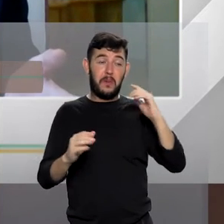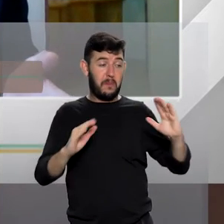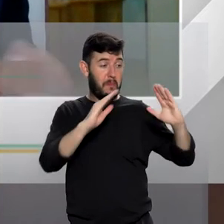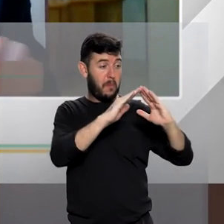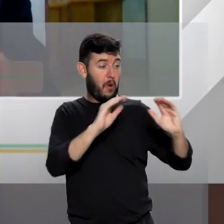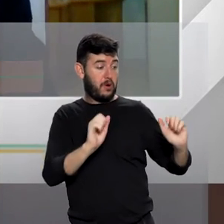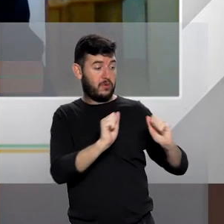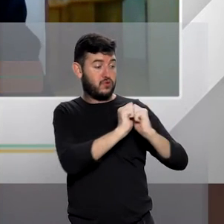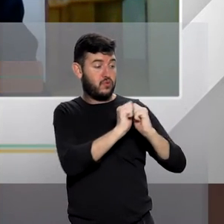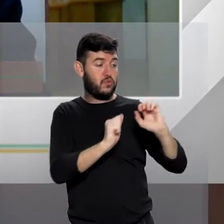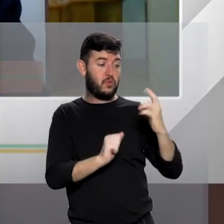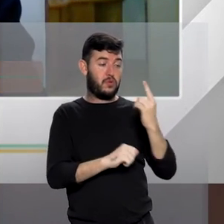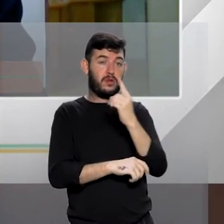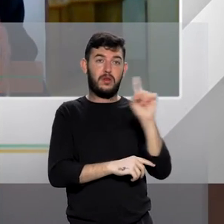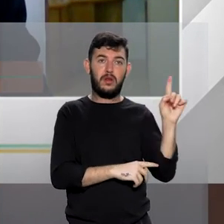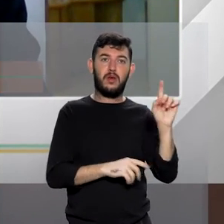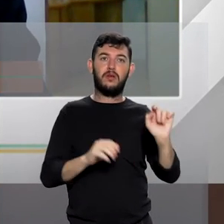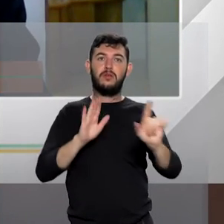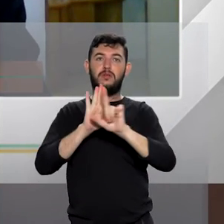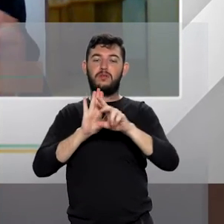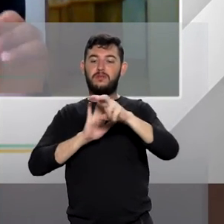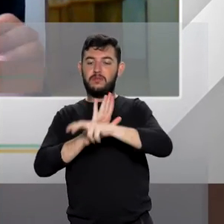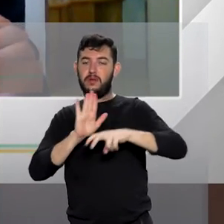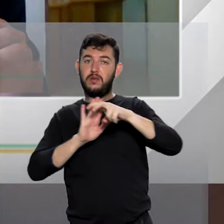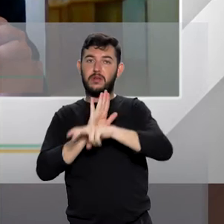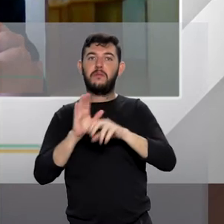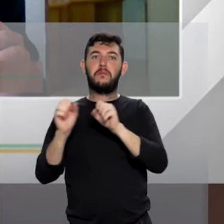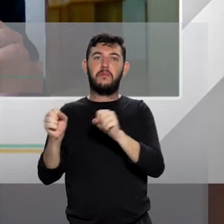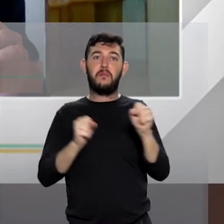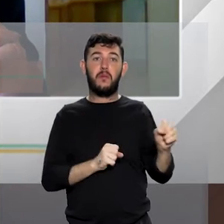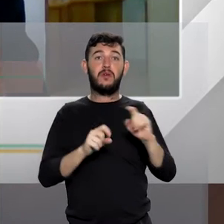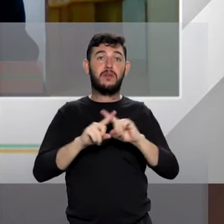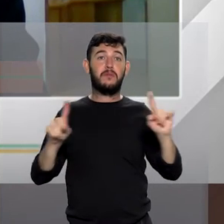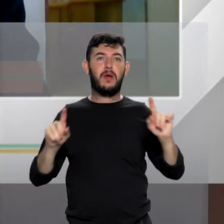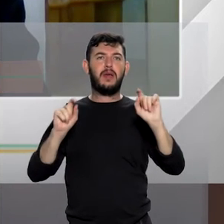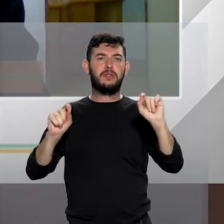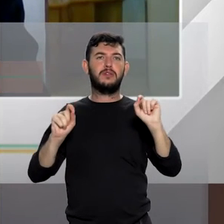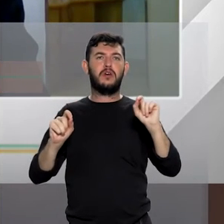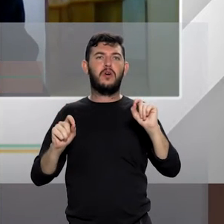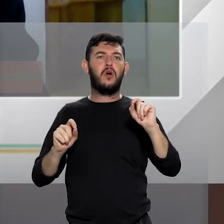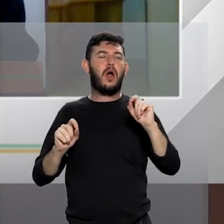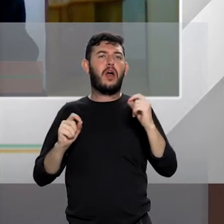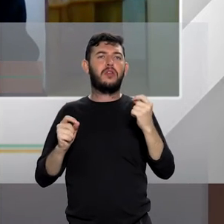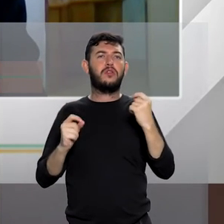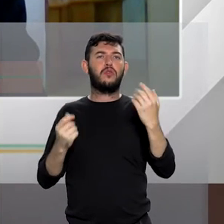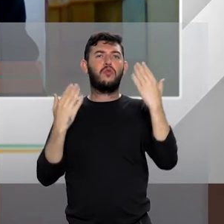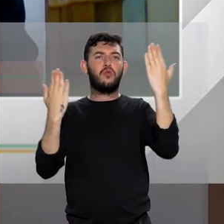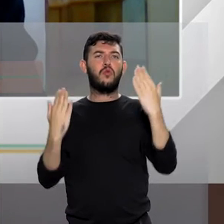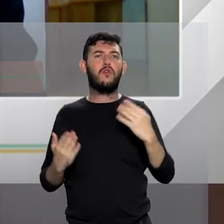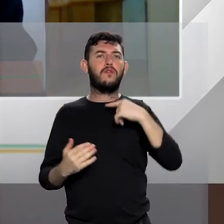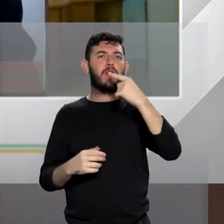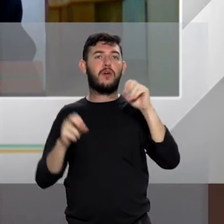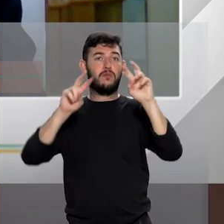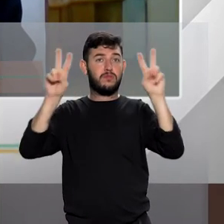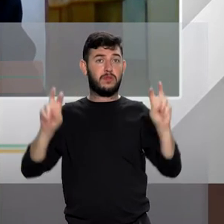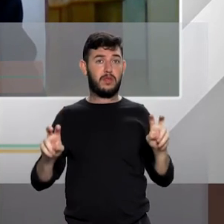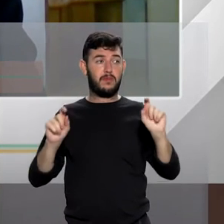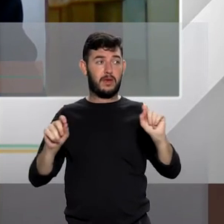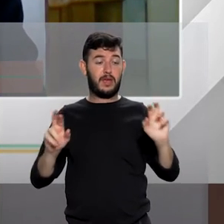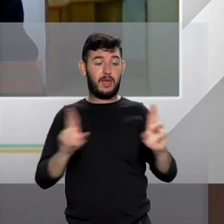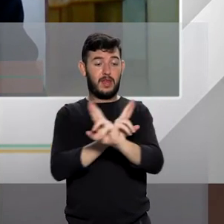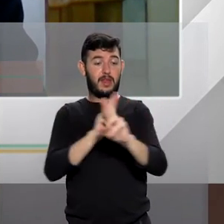aplicar a lei Maria da Penha. O limite, talvez, da dúvida nessa última situação são aquelas chamadas relações íntimas de afeto